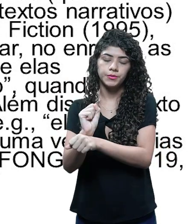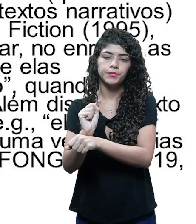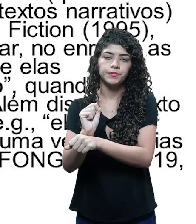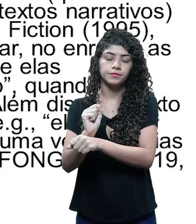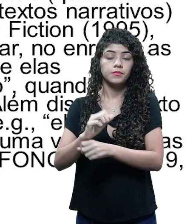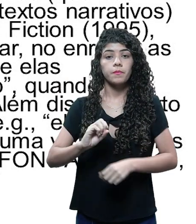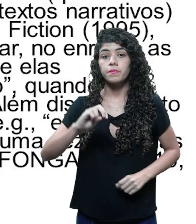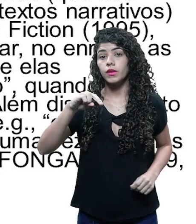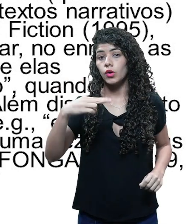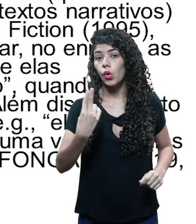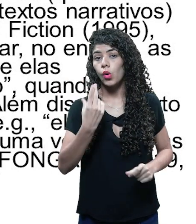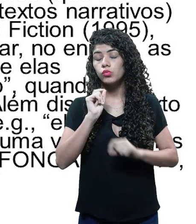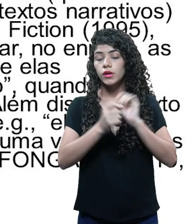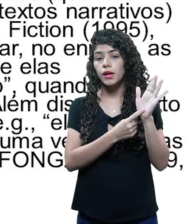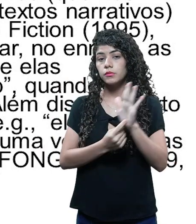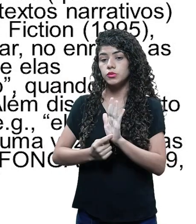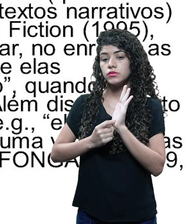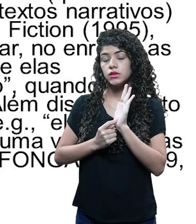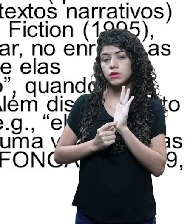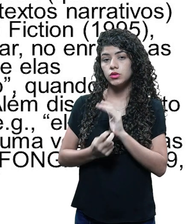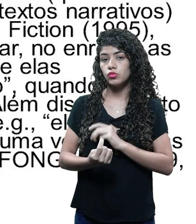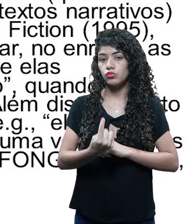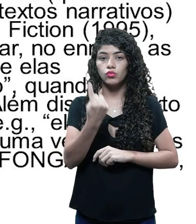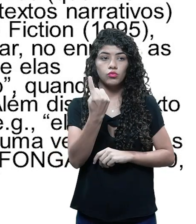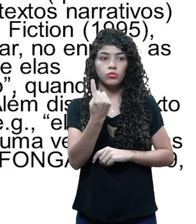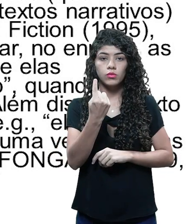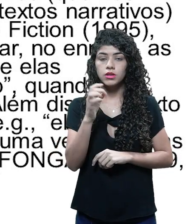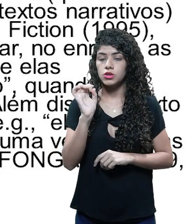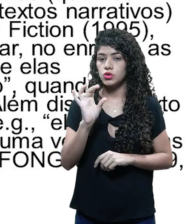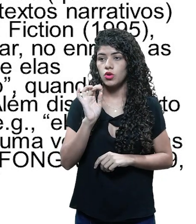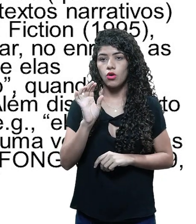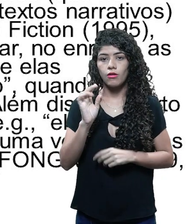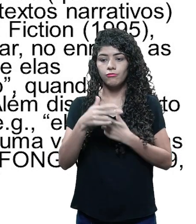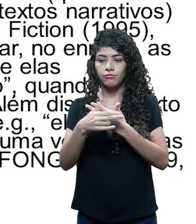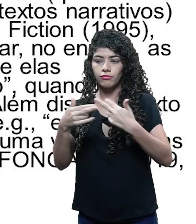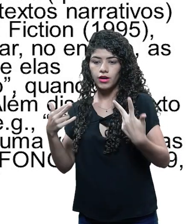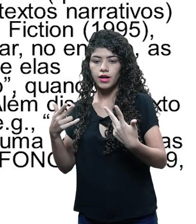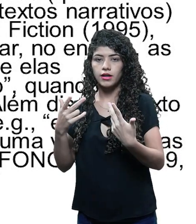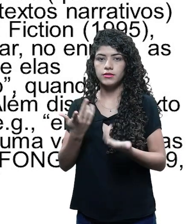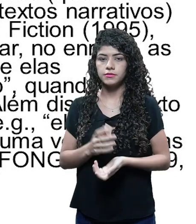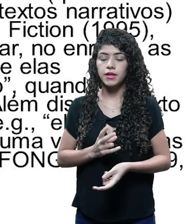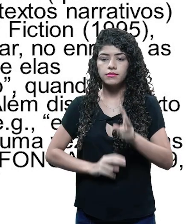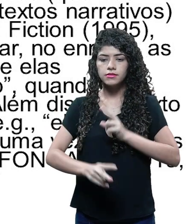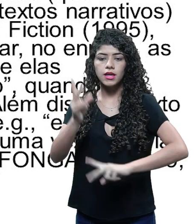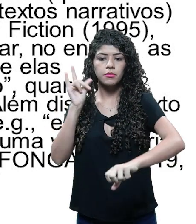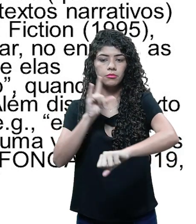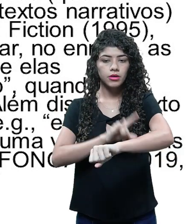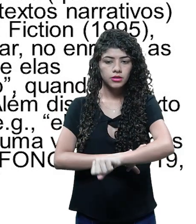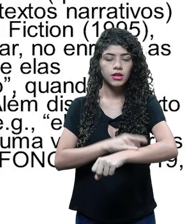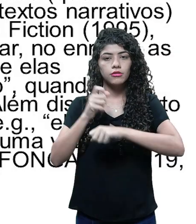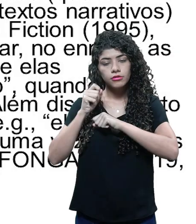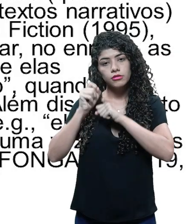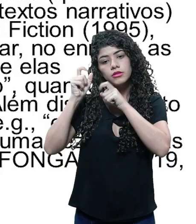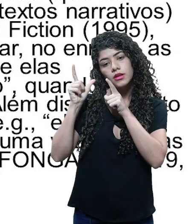Ele parou. Ou então, pode apresentar uma vez só várias ações. Ele sempre ia ao